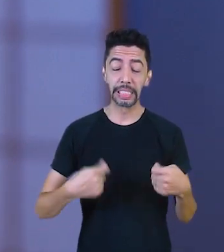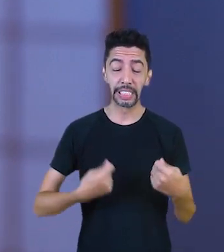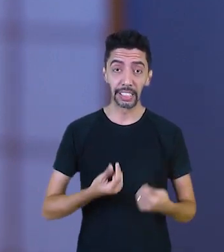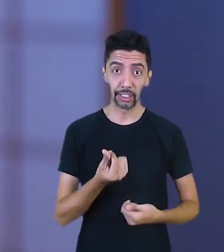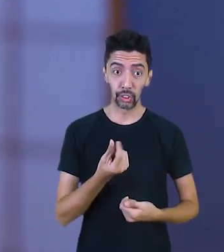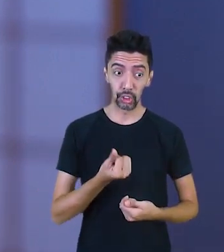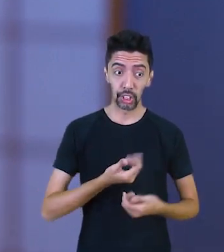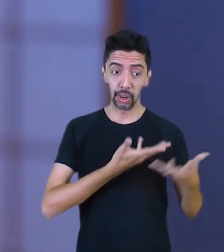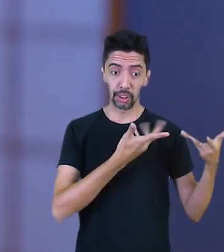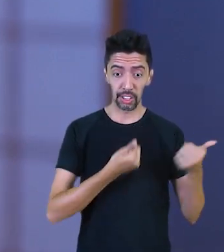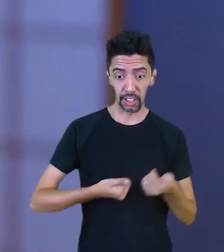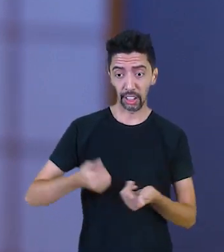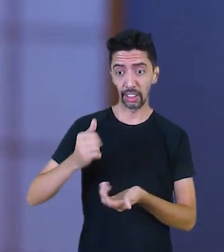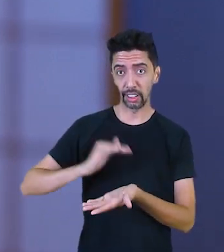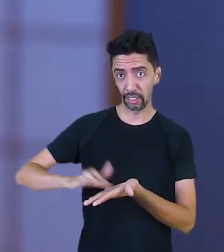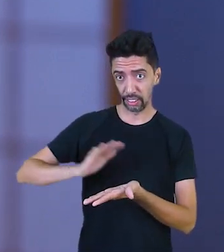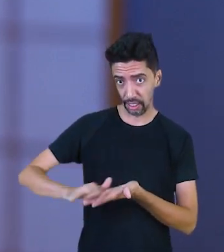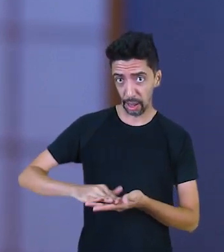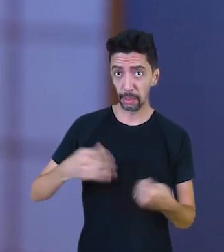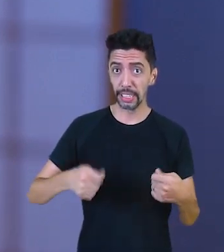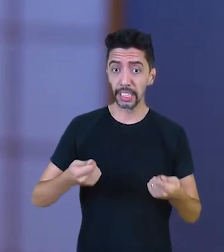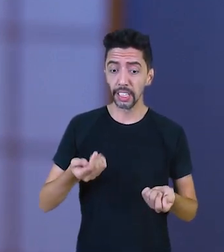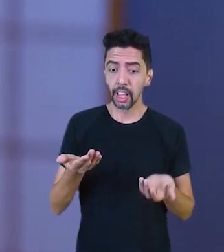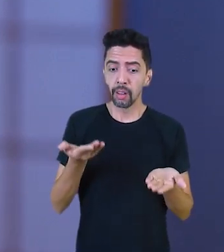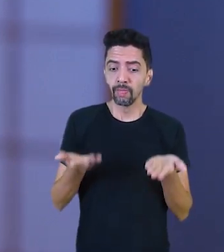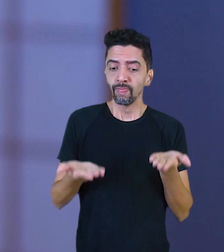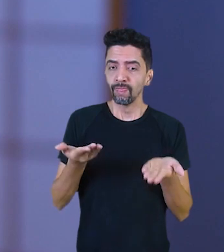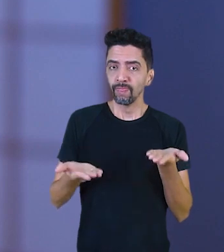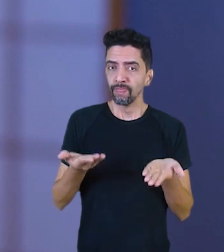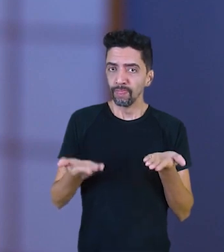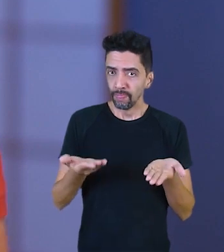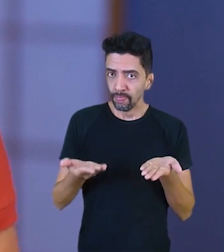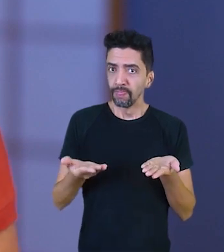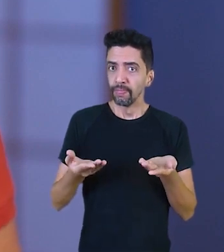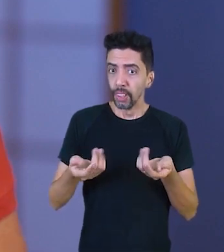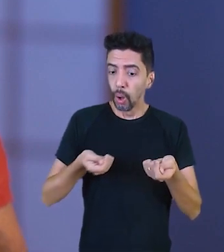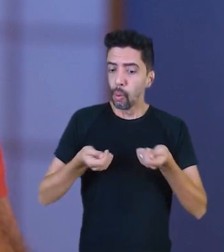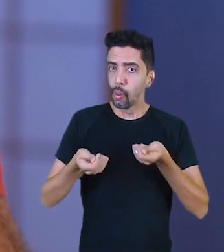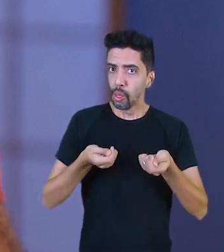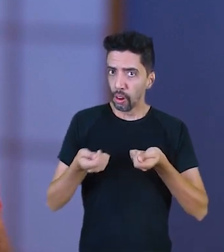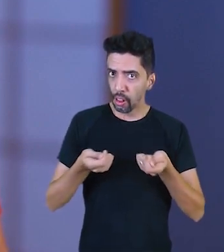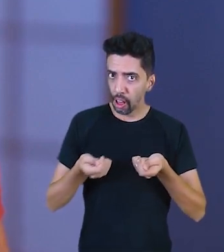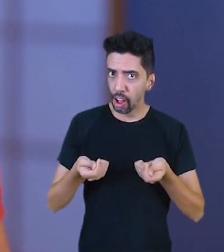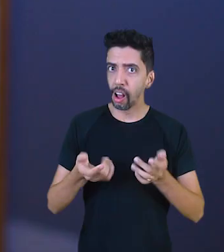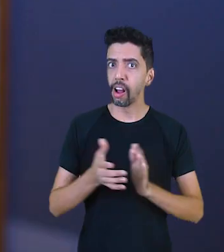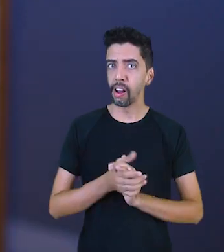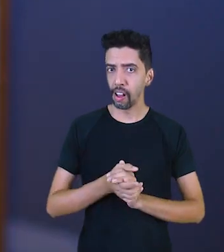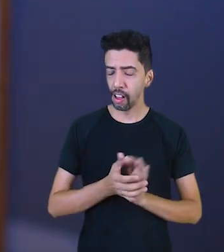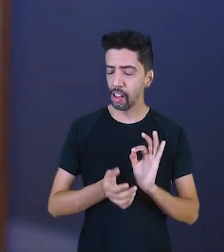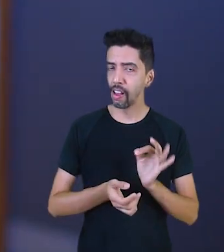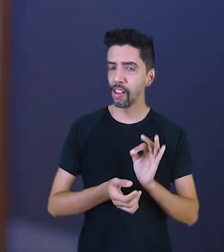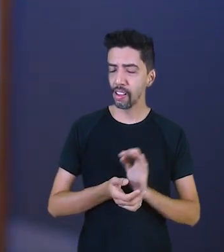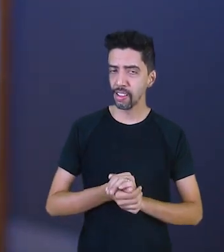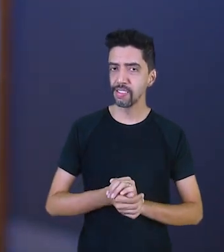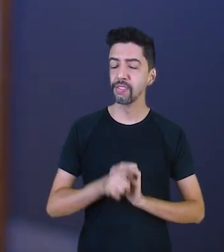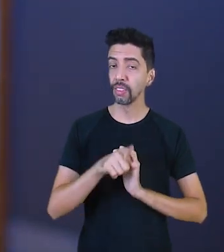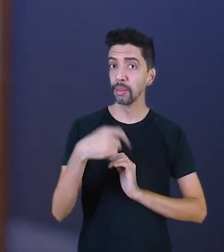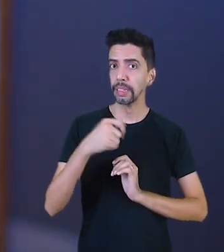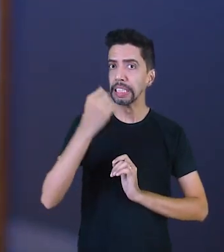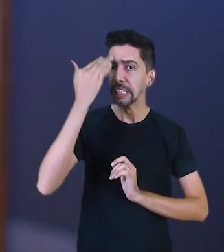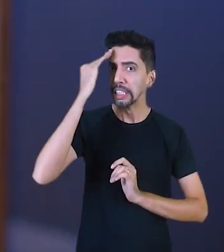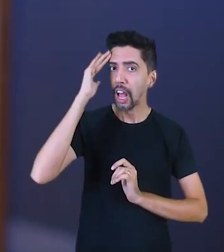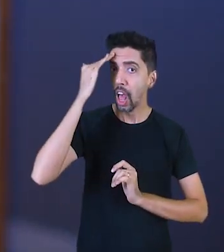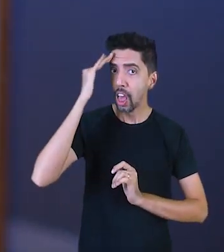a dia é fundamental. E aí é que entra esta parte de você entender. Ter a percepção